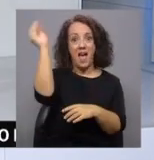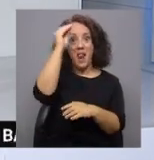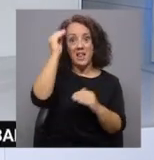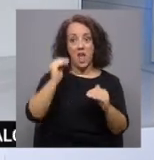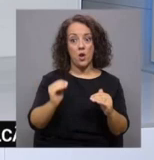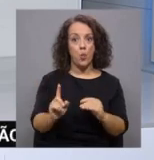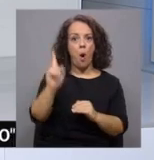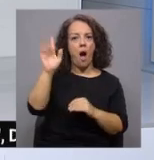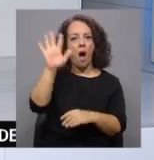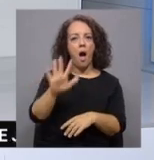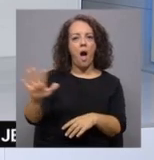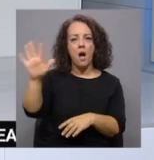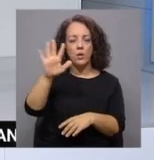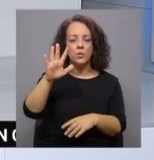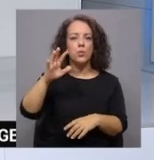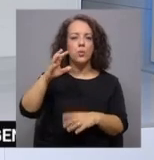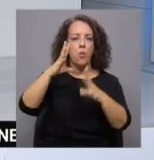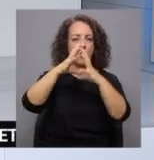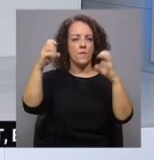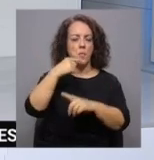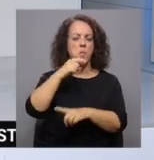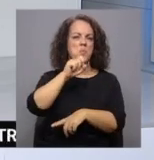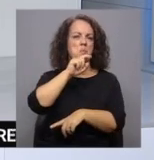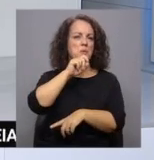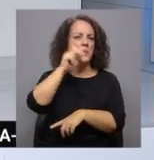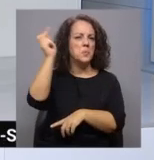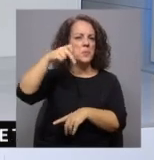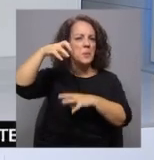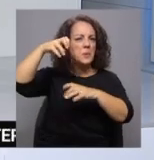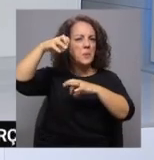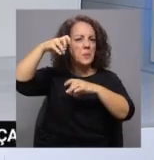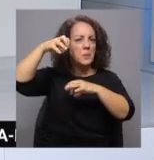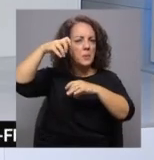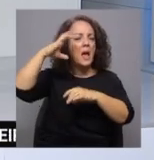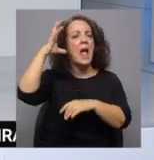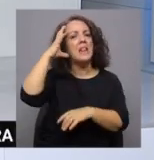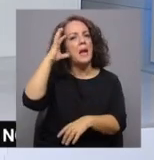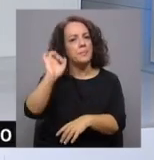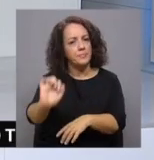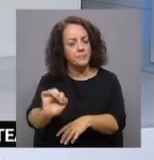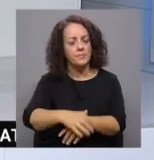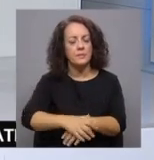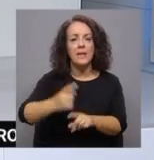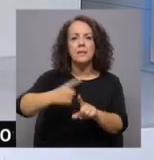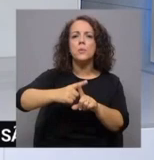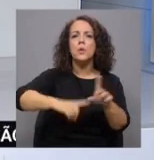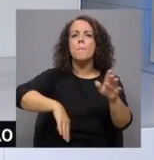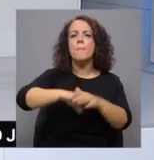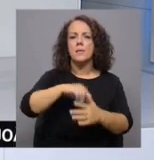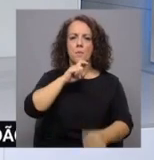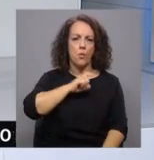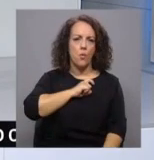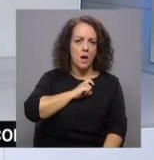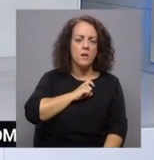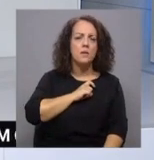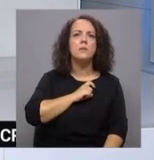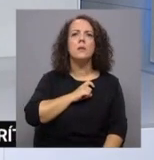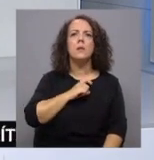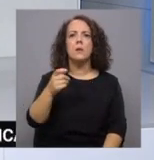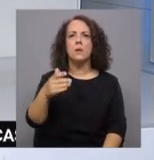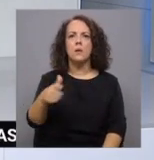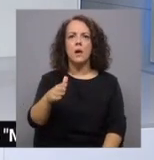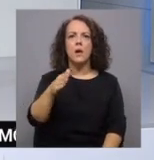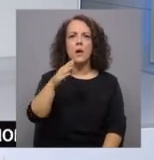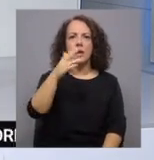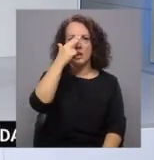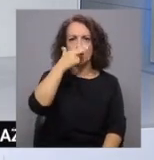onde há a possibilidade de ocorrência de alguma precipitação fraca em especial durante a tarde. Máxima de 11 graus para a guarda, Castelo Branco e Porto Alegre